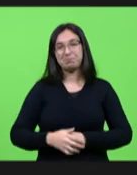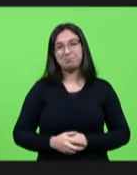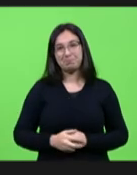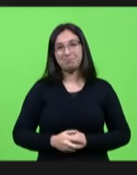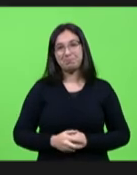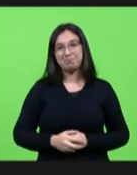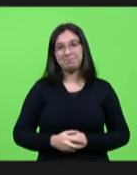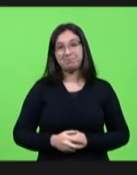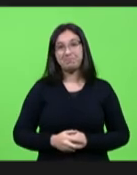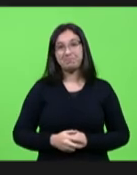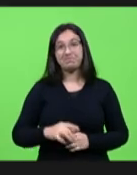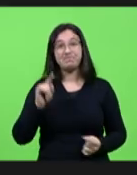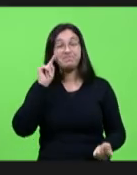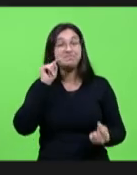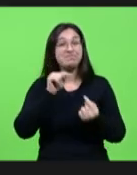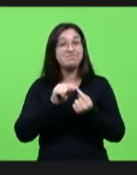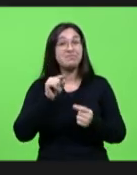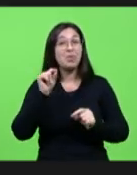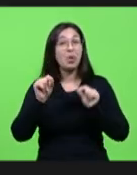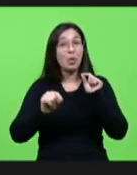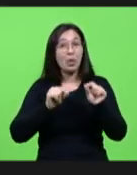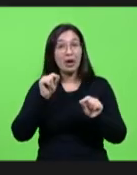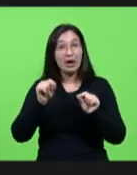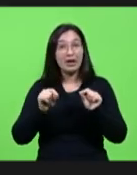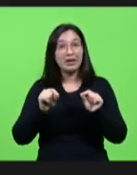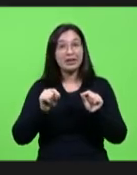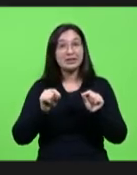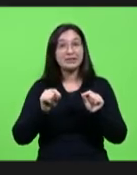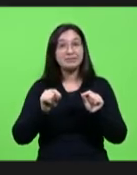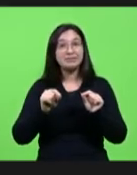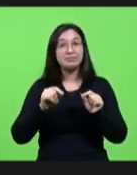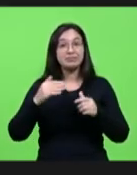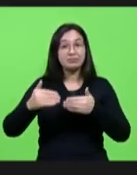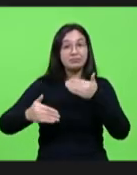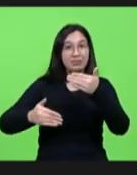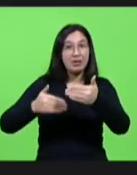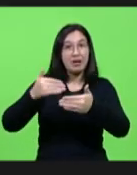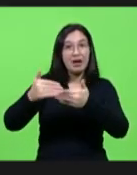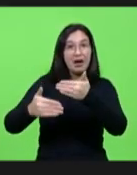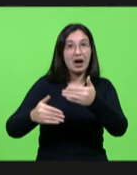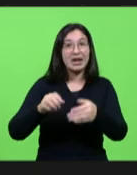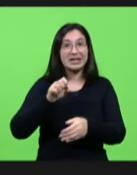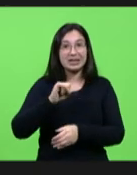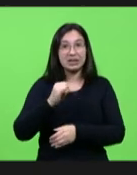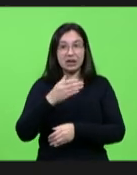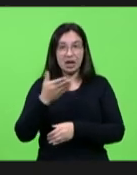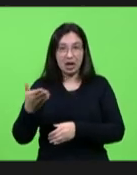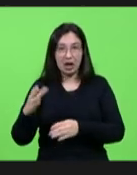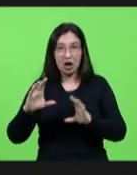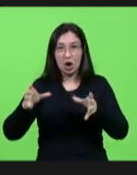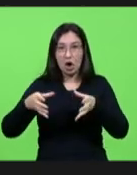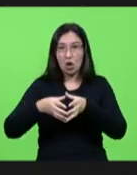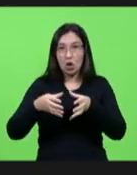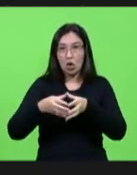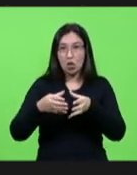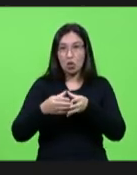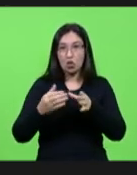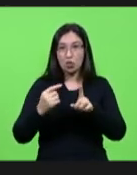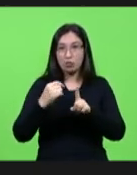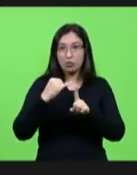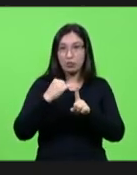significa que cada vez mais se a classe média baixa